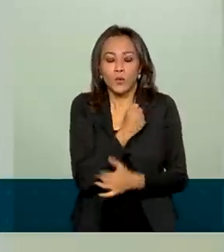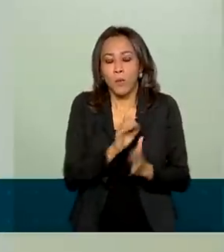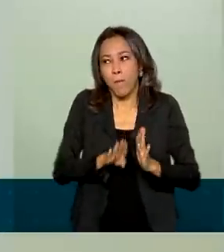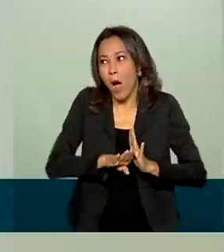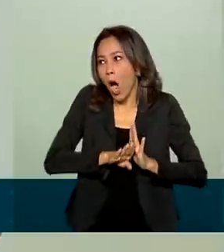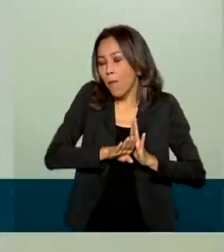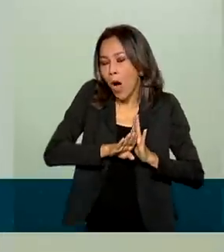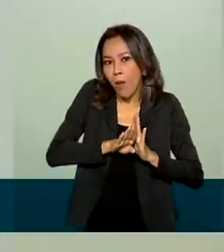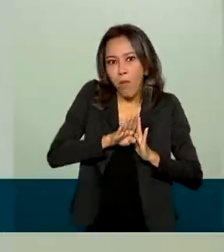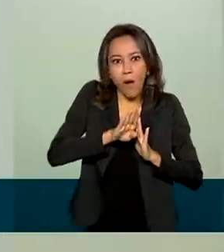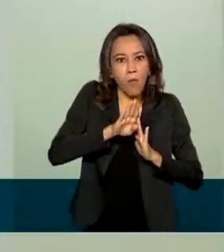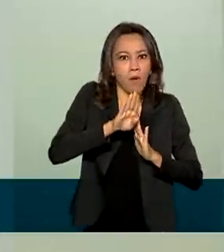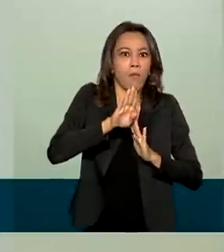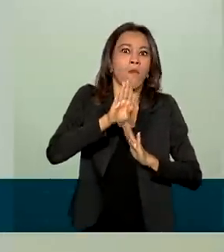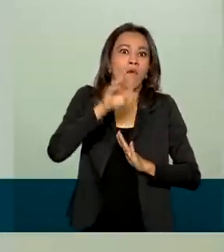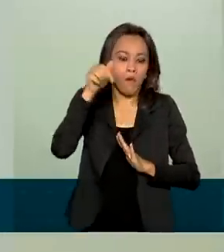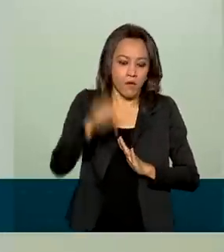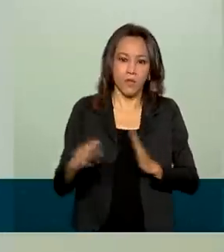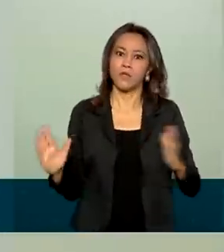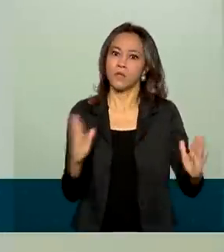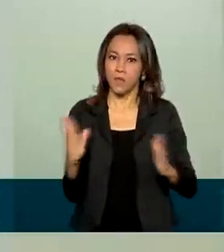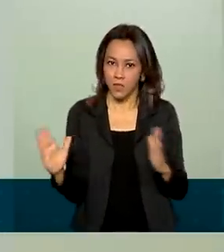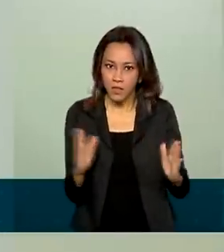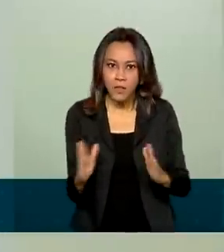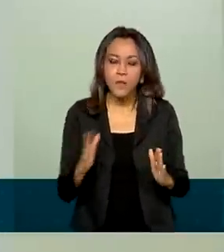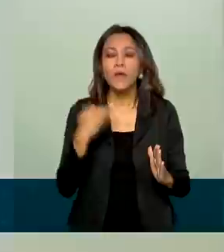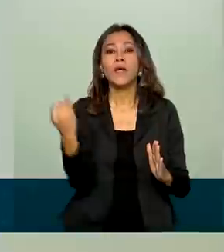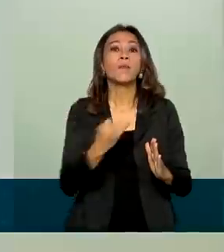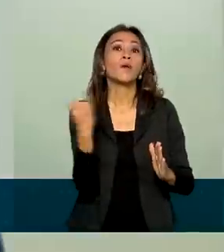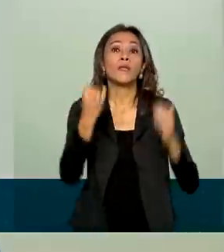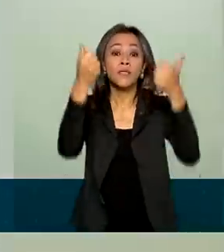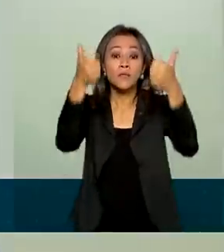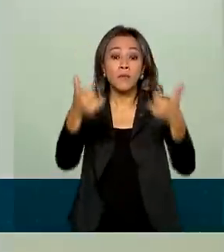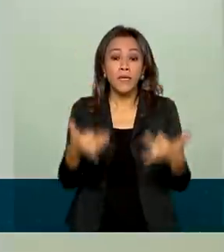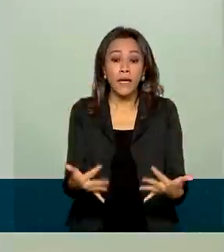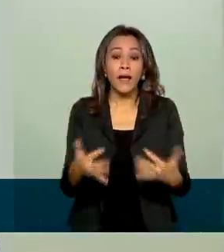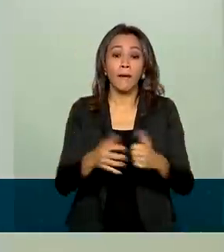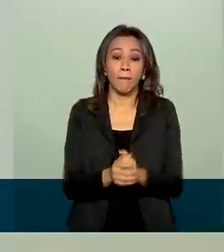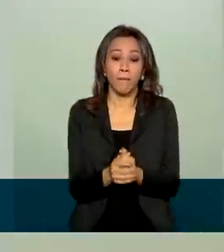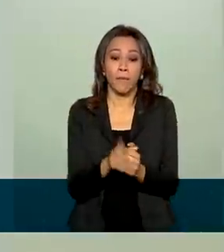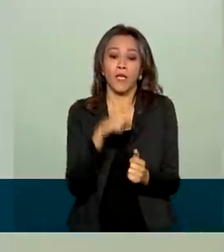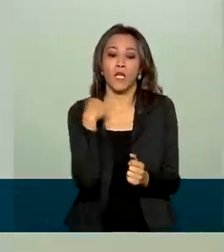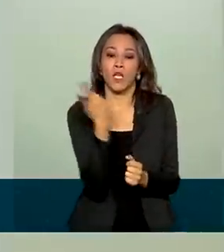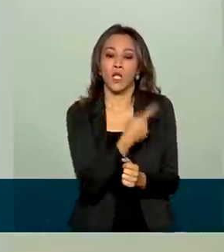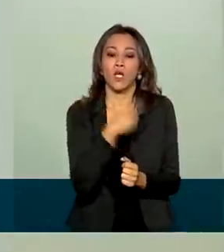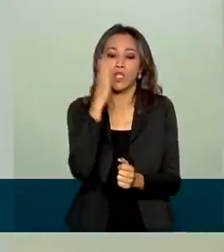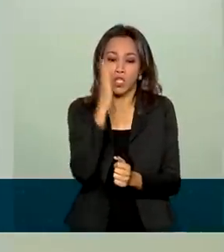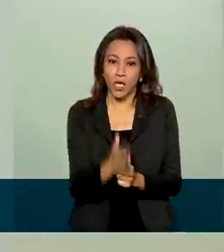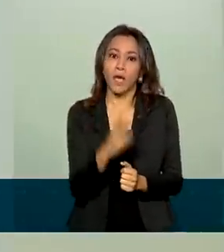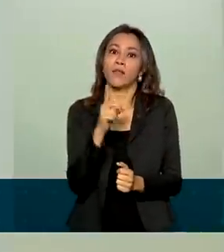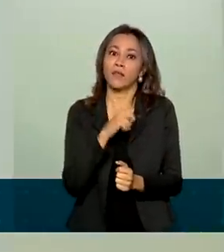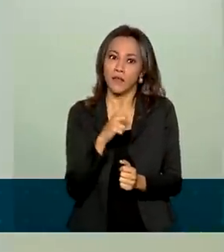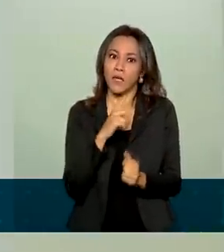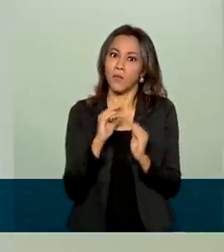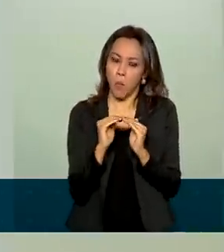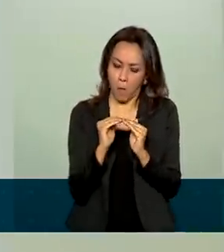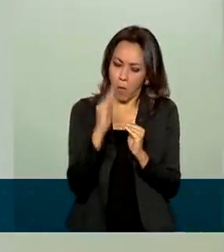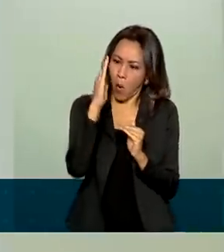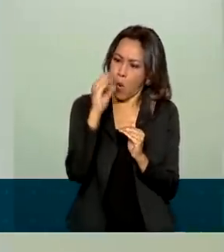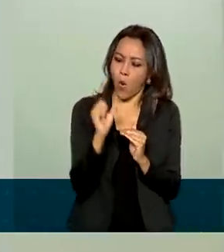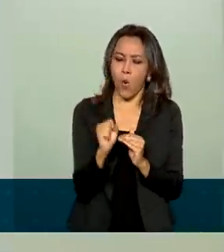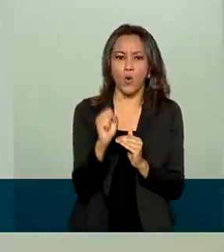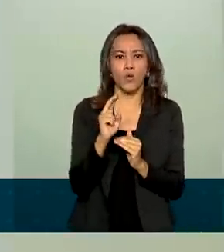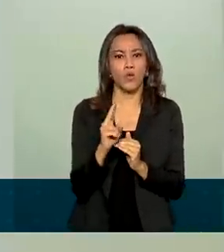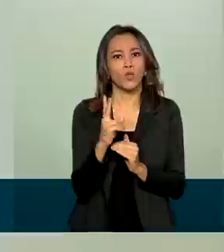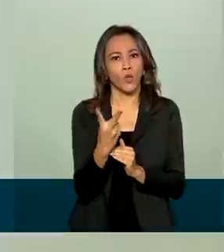surgiram nesse período. É interessante destacar que nós já temos um superávit expressivo na primeira semana, em